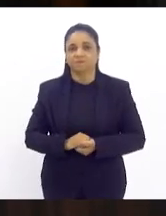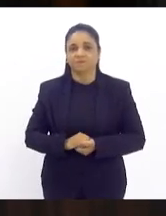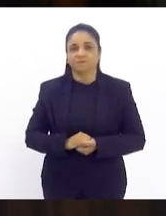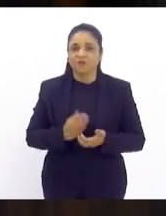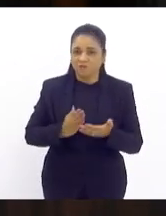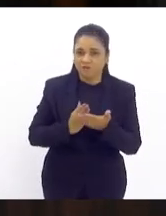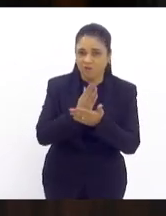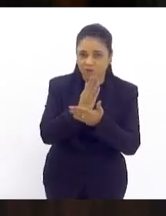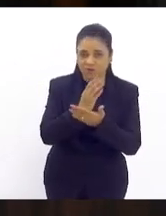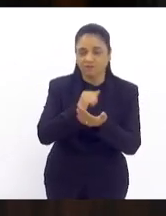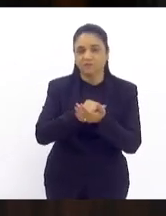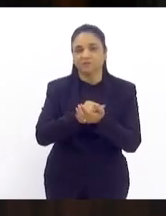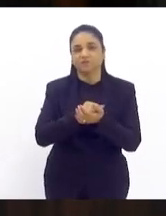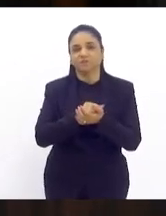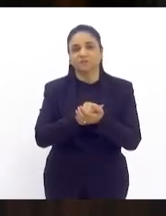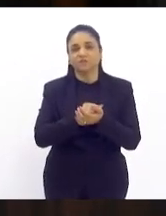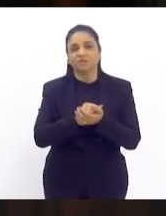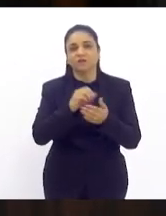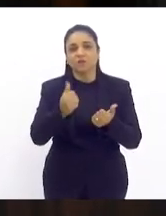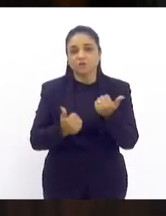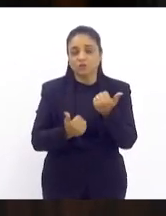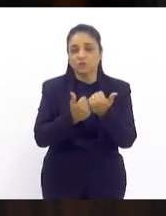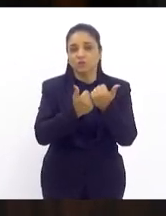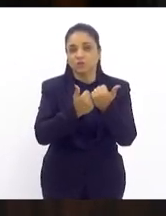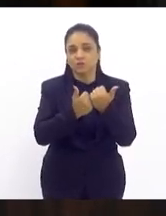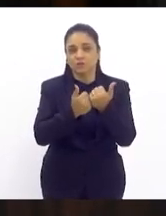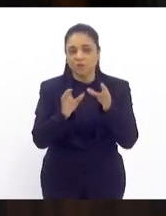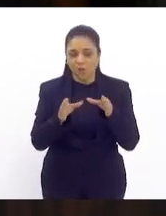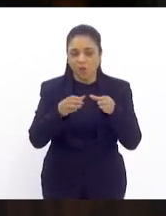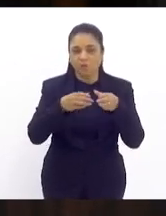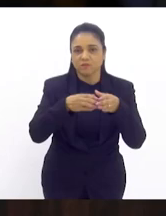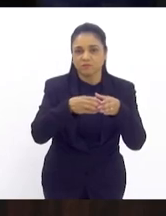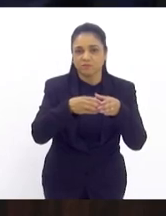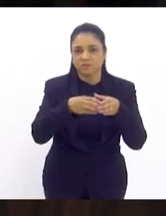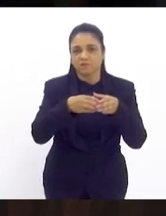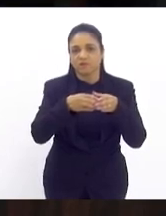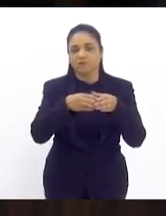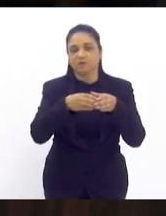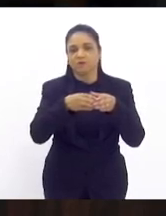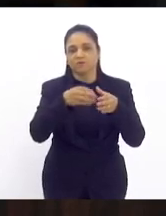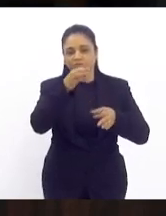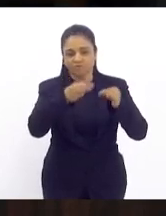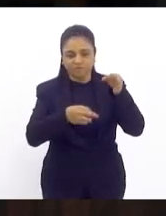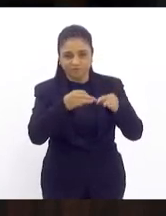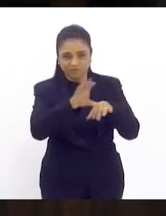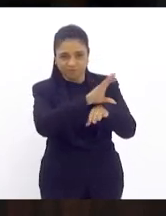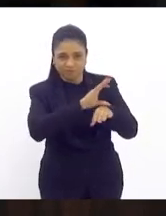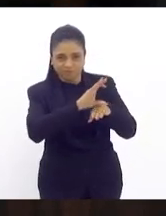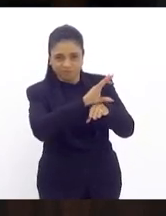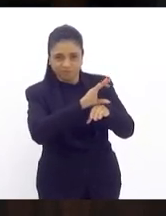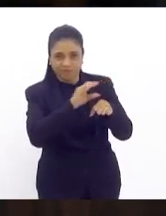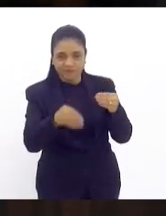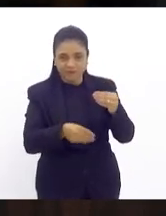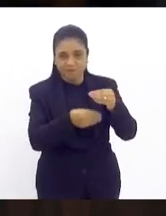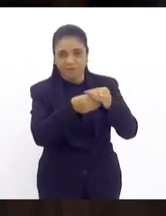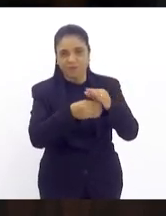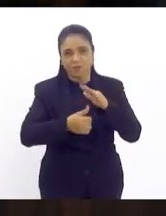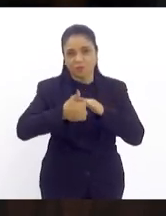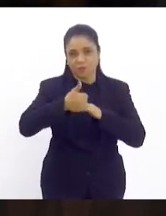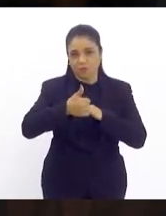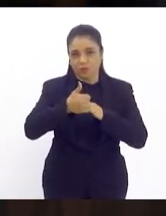favorável com a subemenda da comissão de construção e justiça a emenda número um